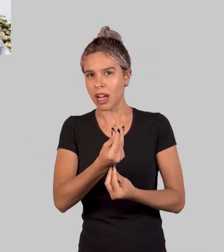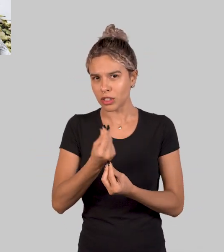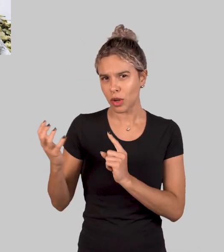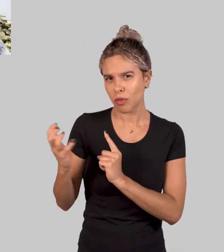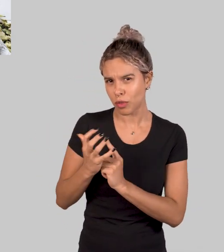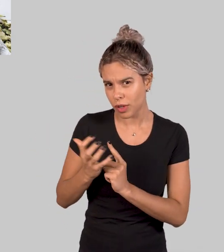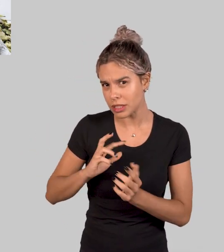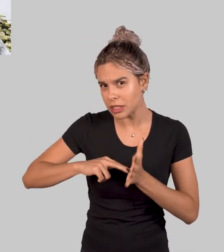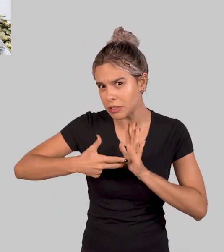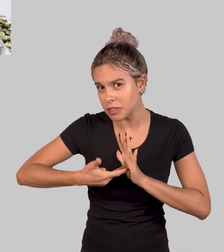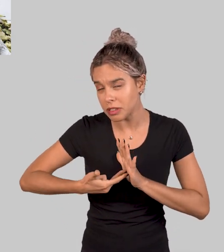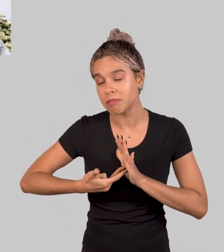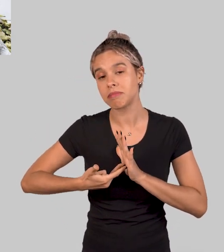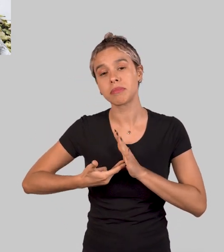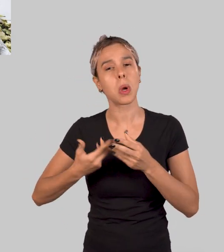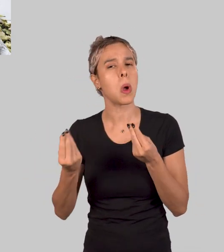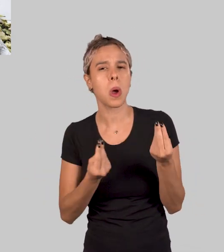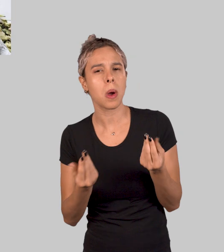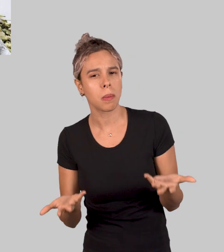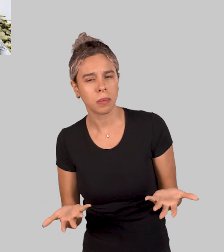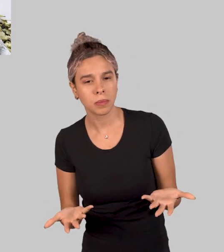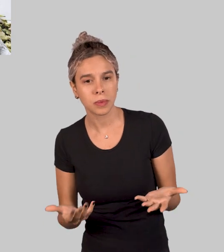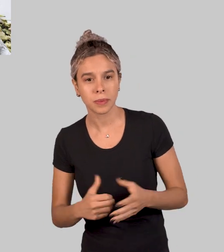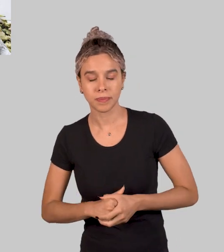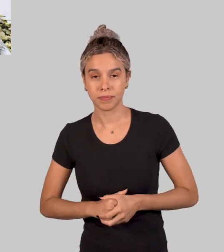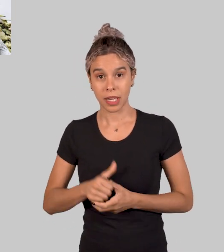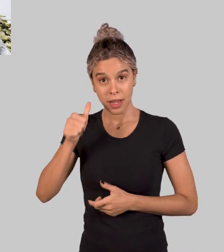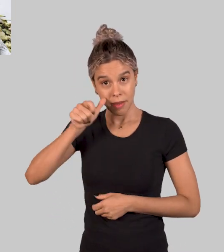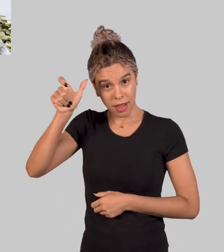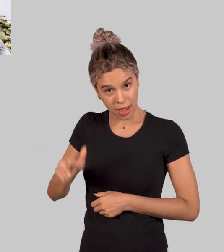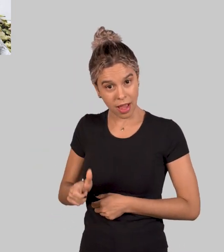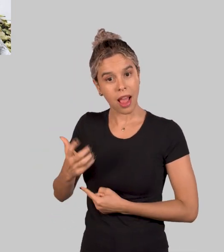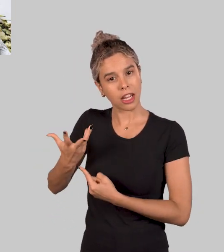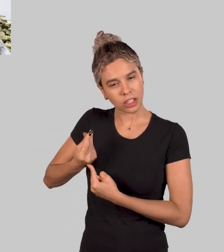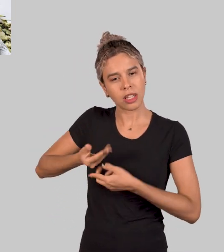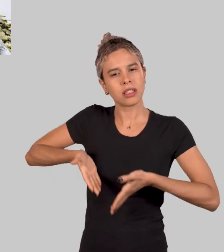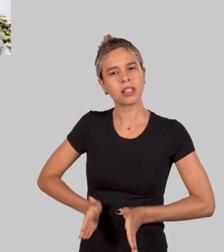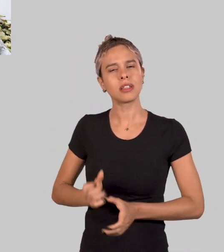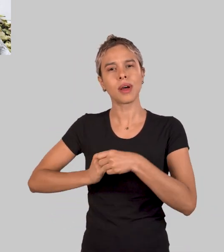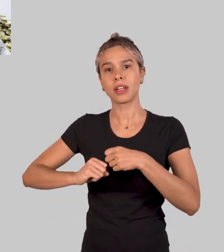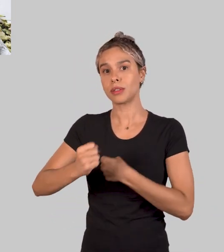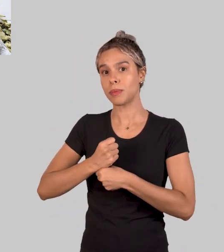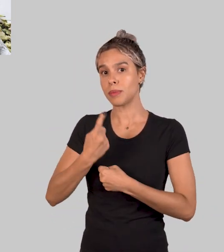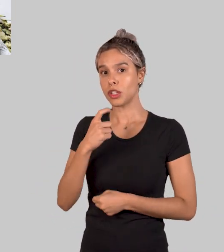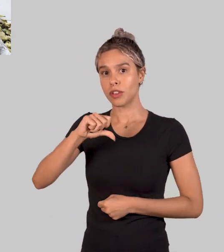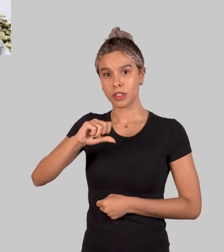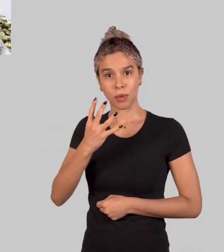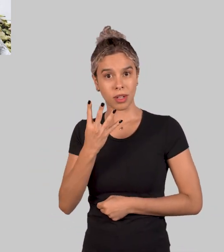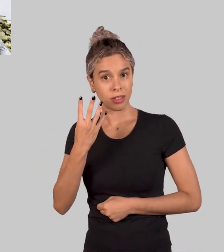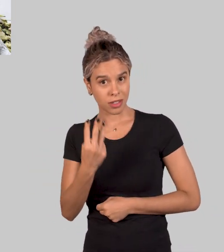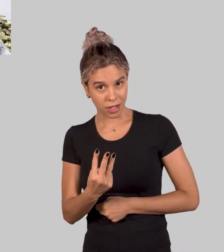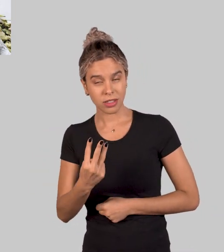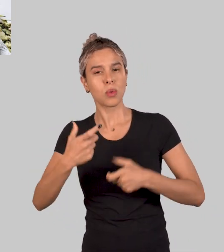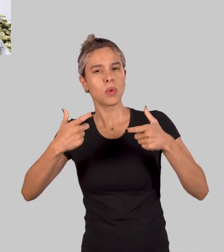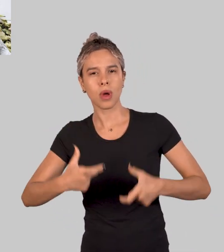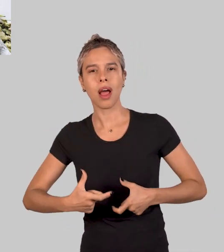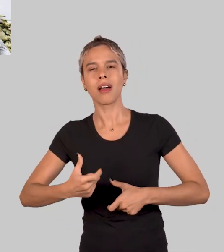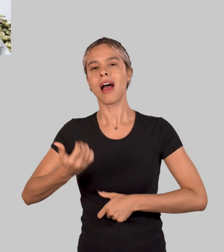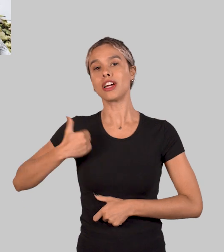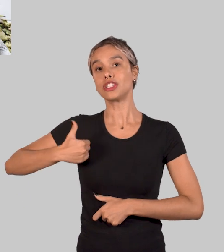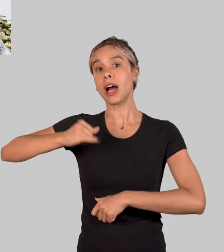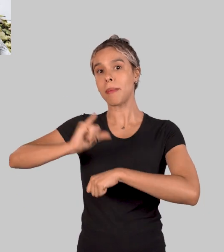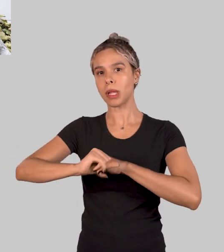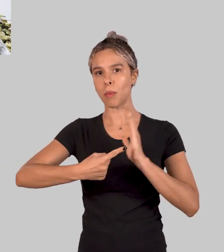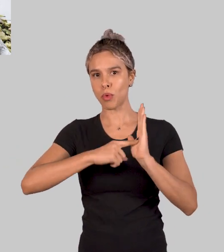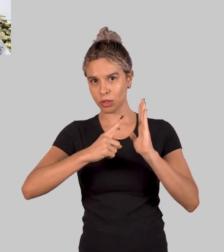obra de arte é criada tem influência em significado? Como? Marta Minuhi nasceu em 1943 em Buenos Aires, capital da